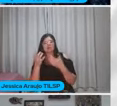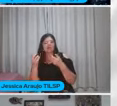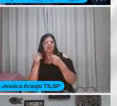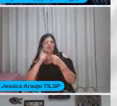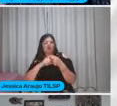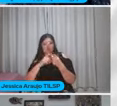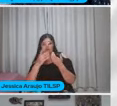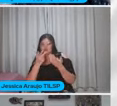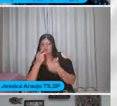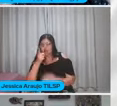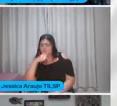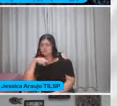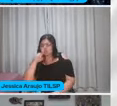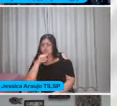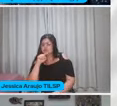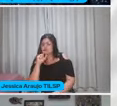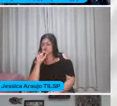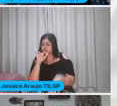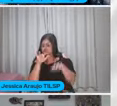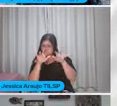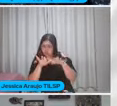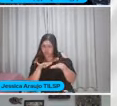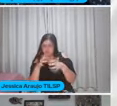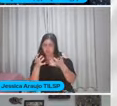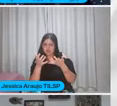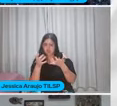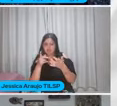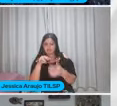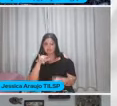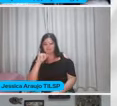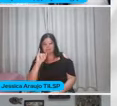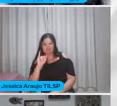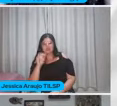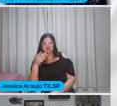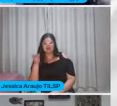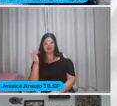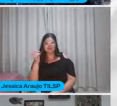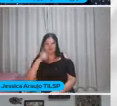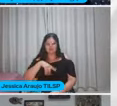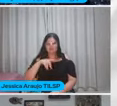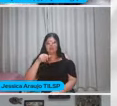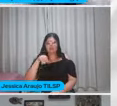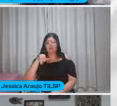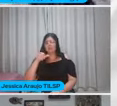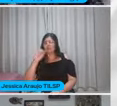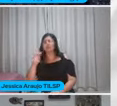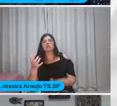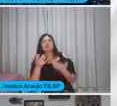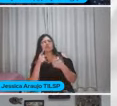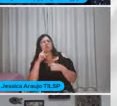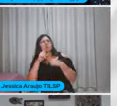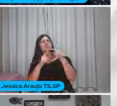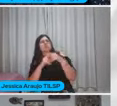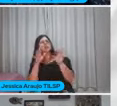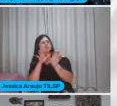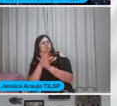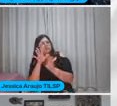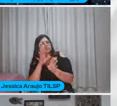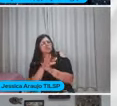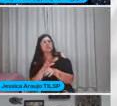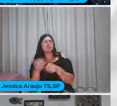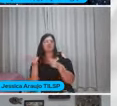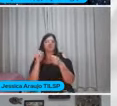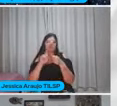Coloca aí No chat Eu quero a Pathy E a Mônica de volta Queremos saber mais Queremos mais dicas Que a gente vai